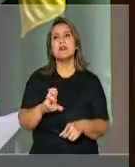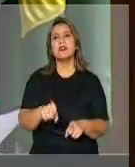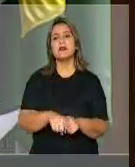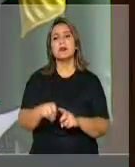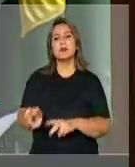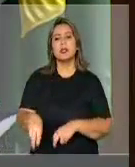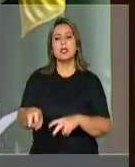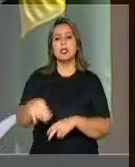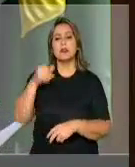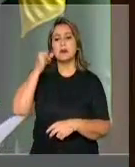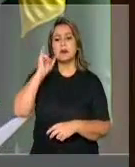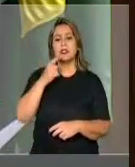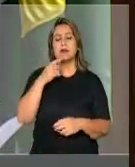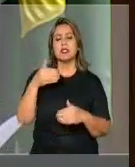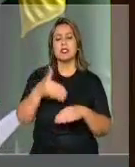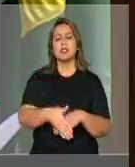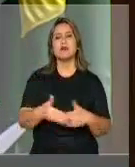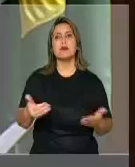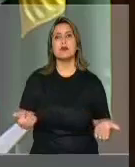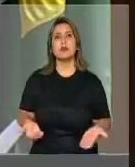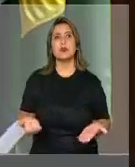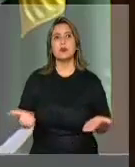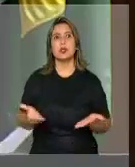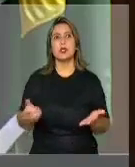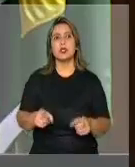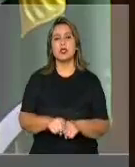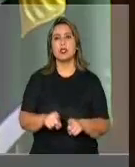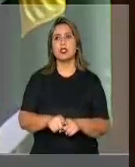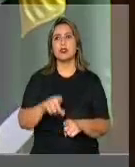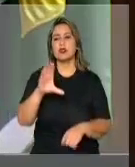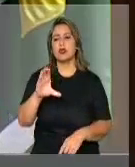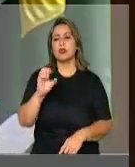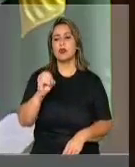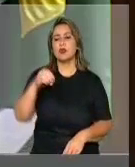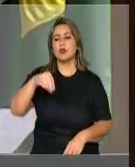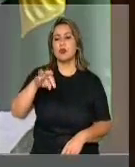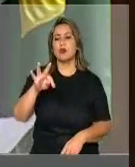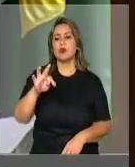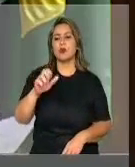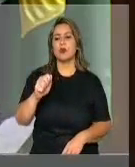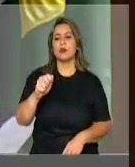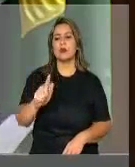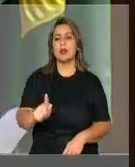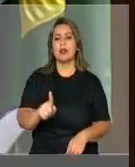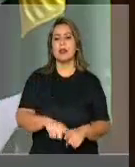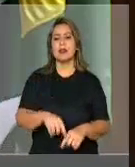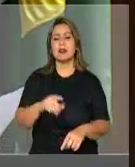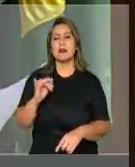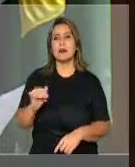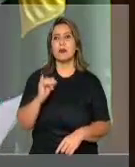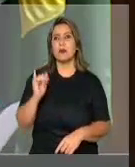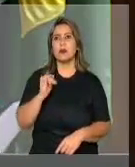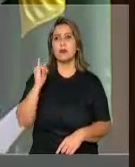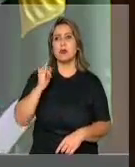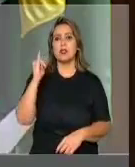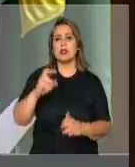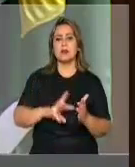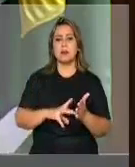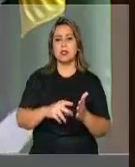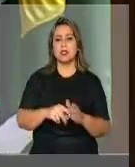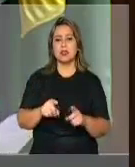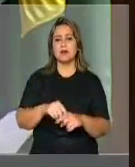Parlamentar da Agricultura Familiar, estivemos hoje na CONTAG, num importante debate, evento